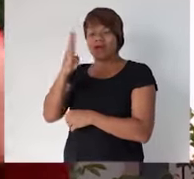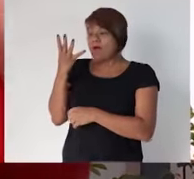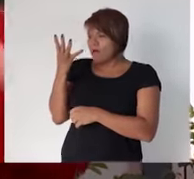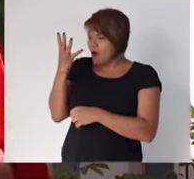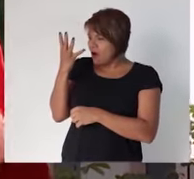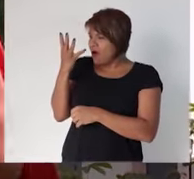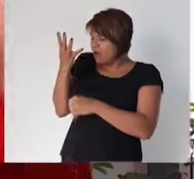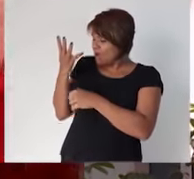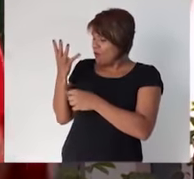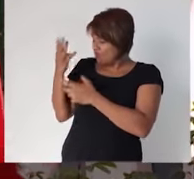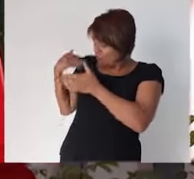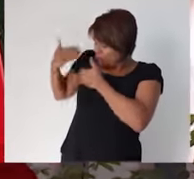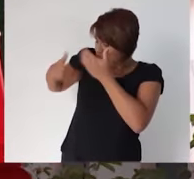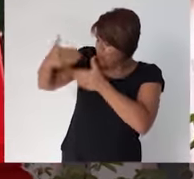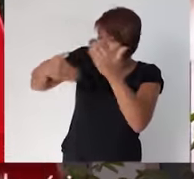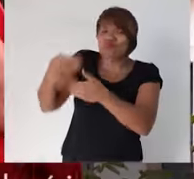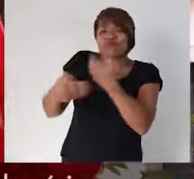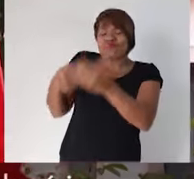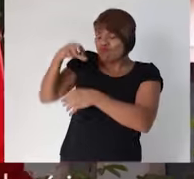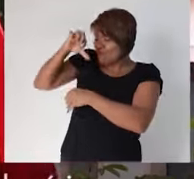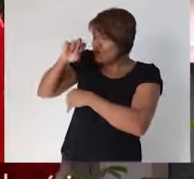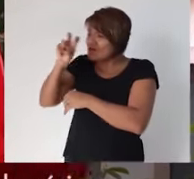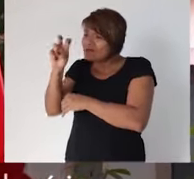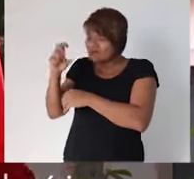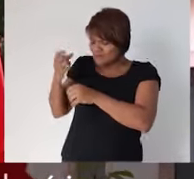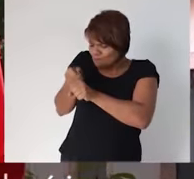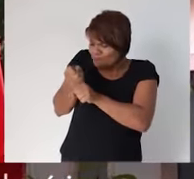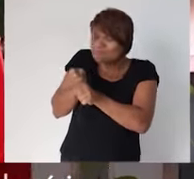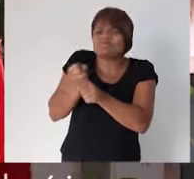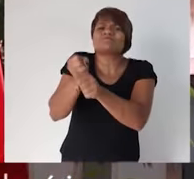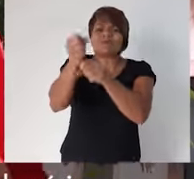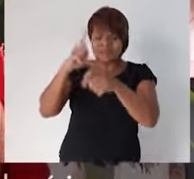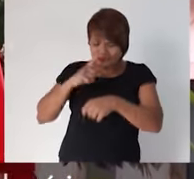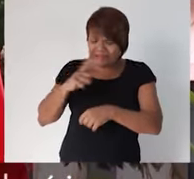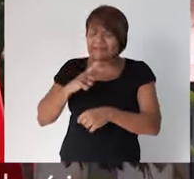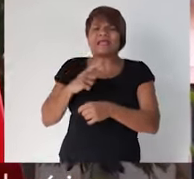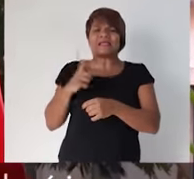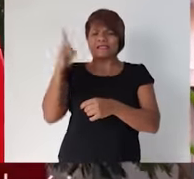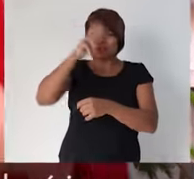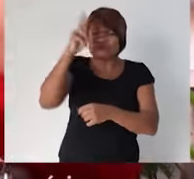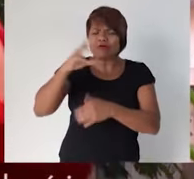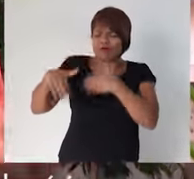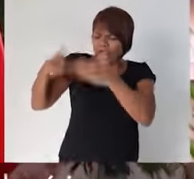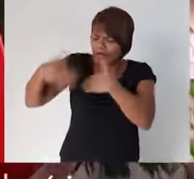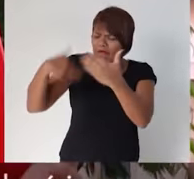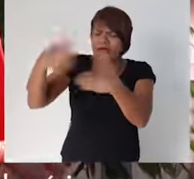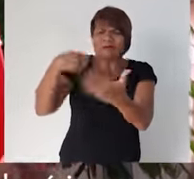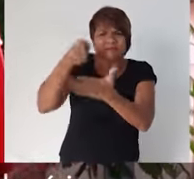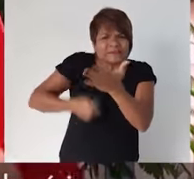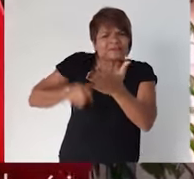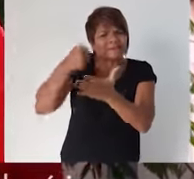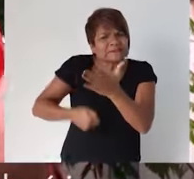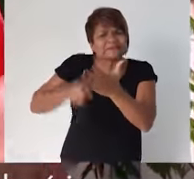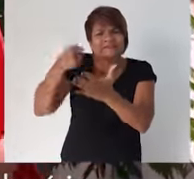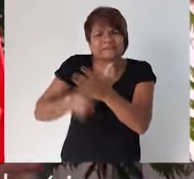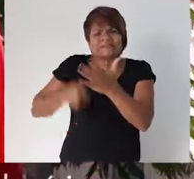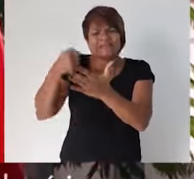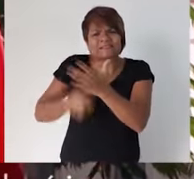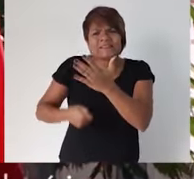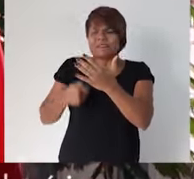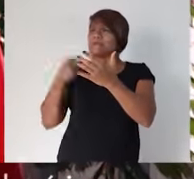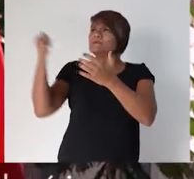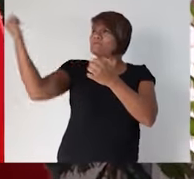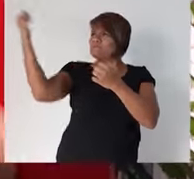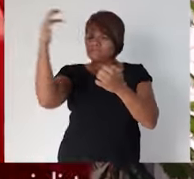completa 95 anos. Um partido com muita história, que reúne militantes de várias gerações e de todos os